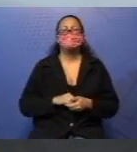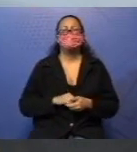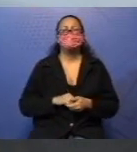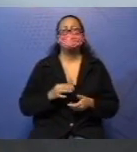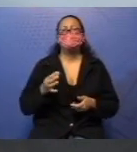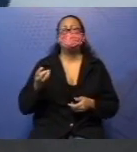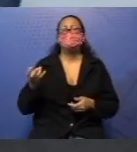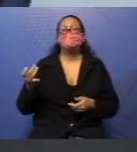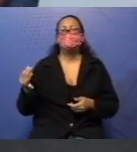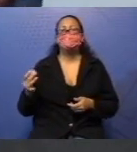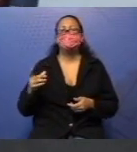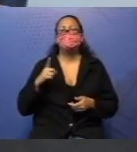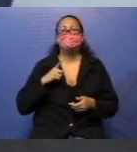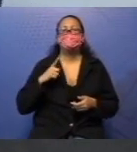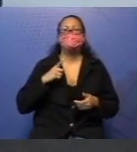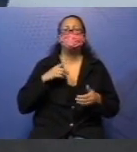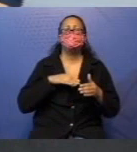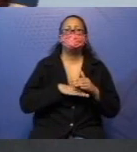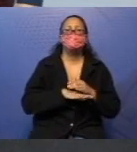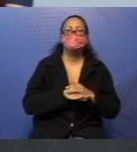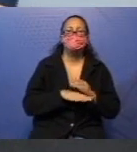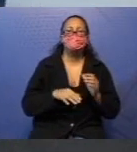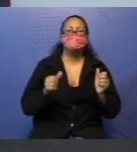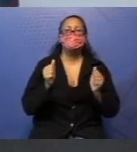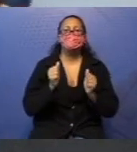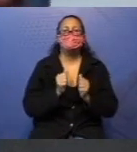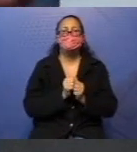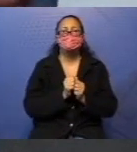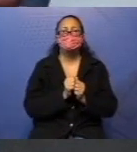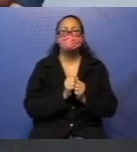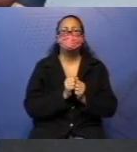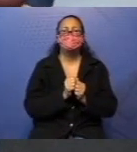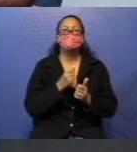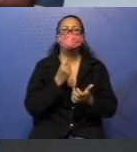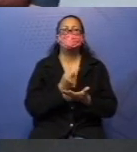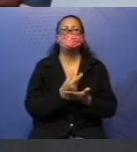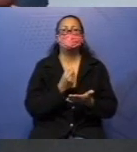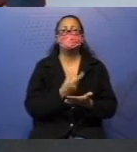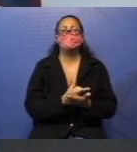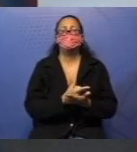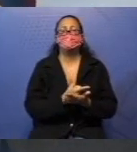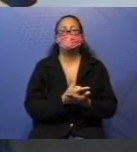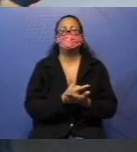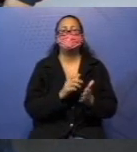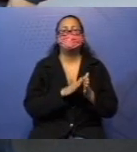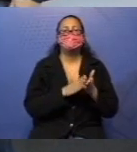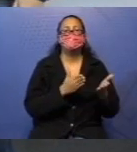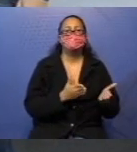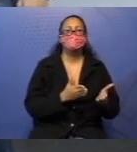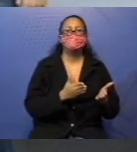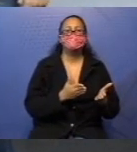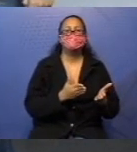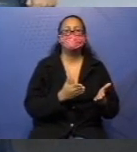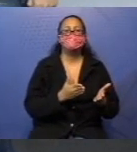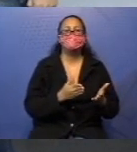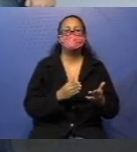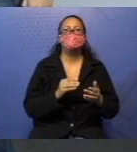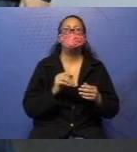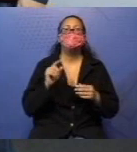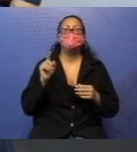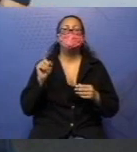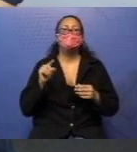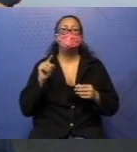Quanto que ela tem que poupar, juntar, guardar para comprar? Assiná-lo é a alternativa correta.